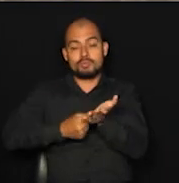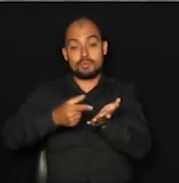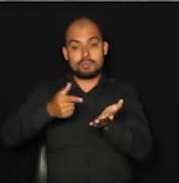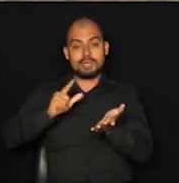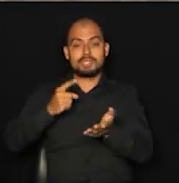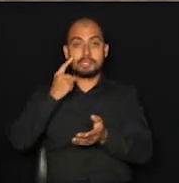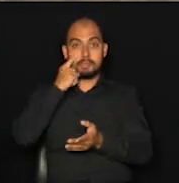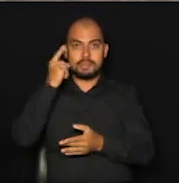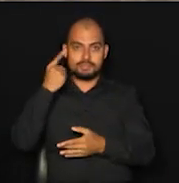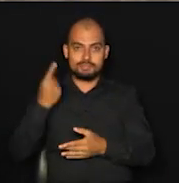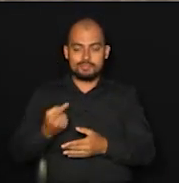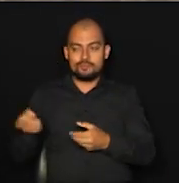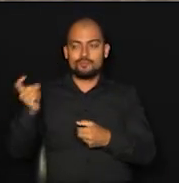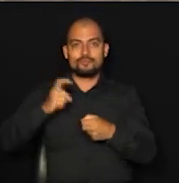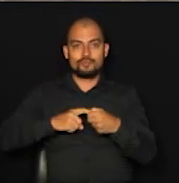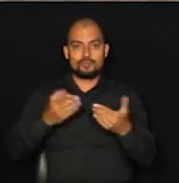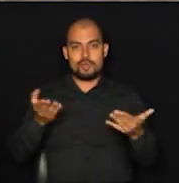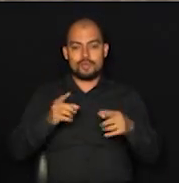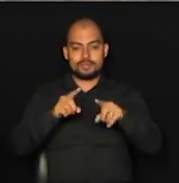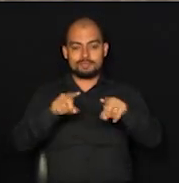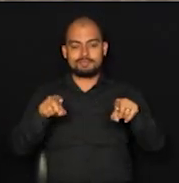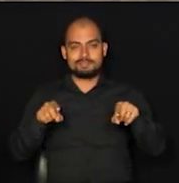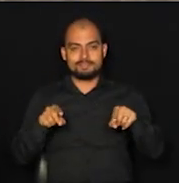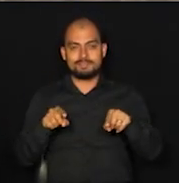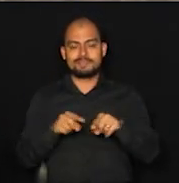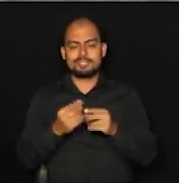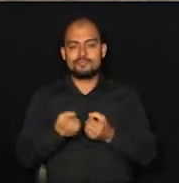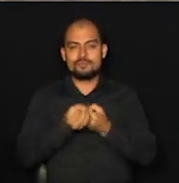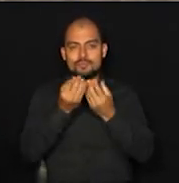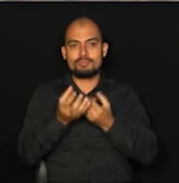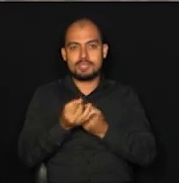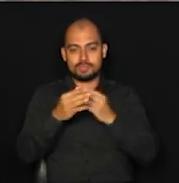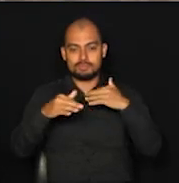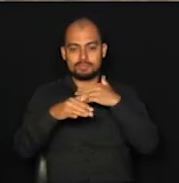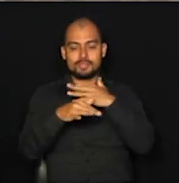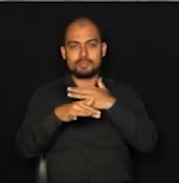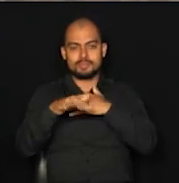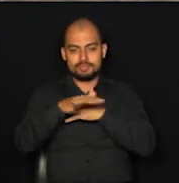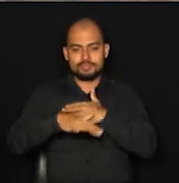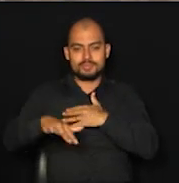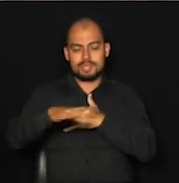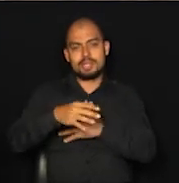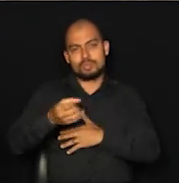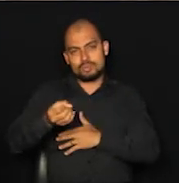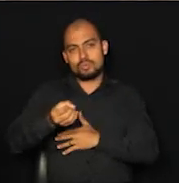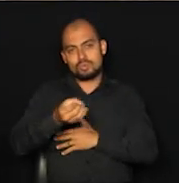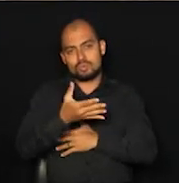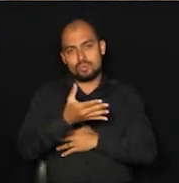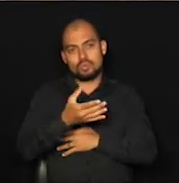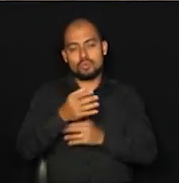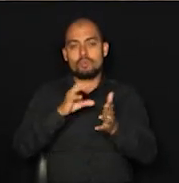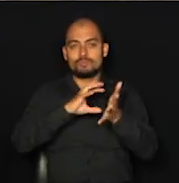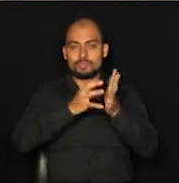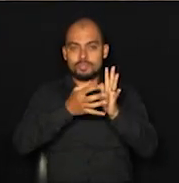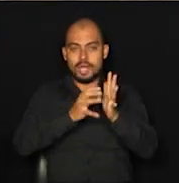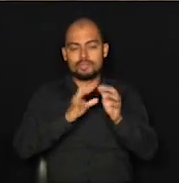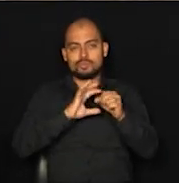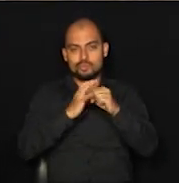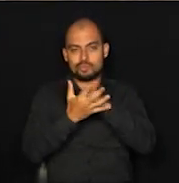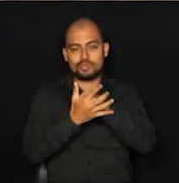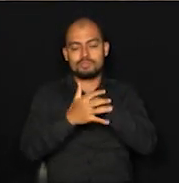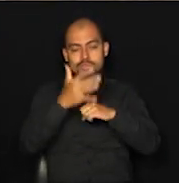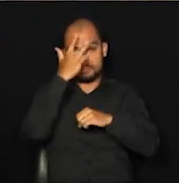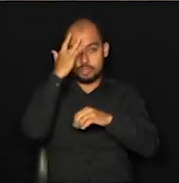Minna Abreu está de volta aos nossos estúdios com as notícias da metrópole naquela atualização diária que nós fazemos dos casos